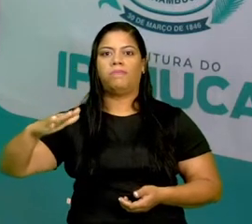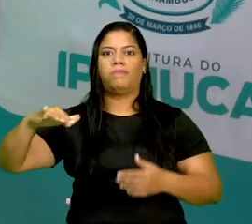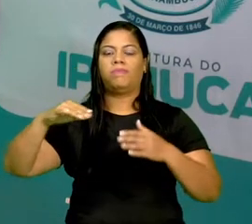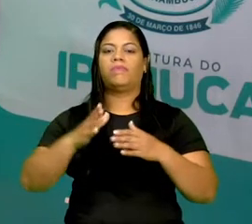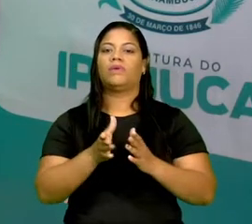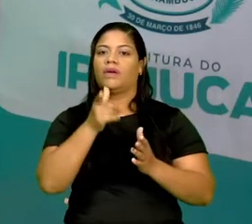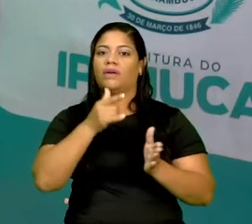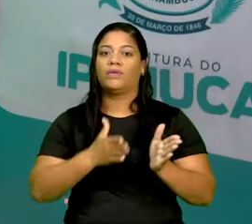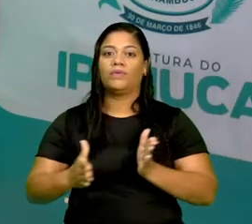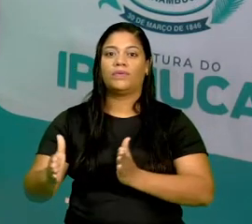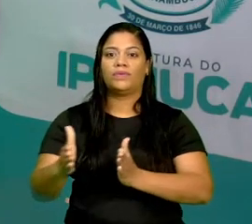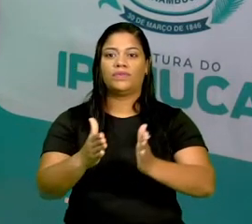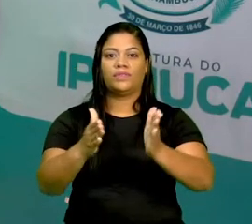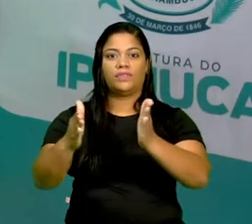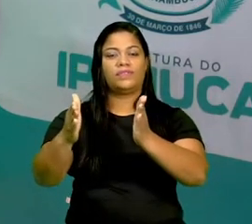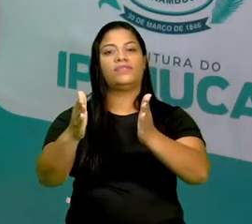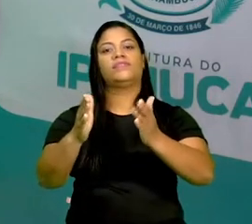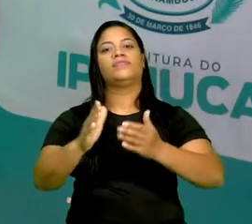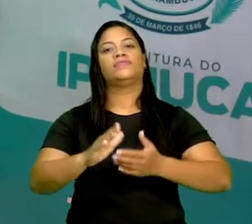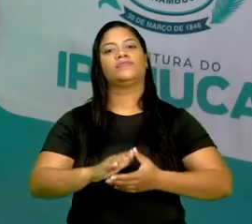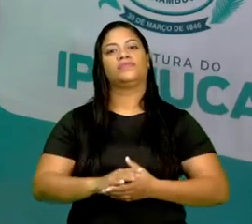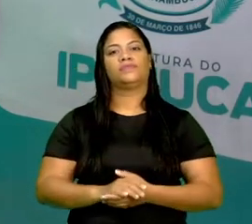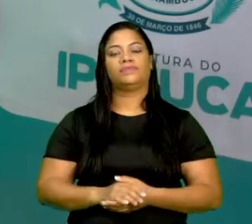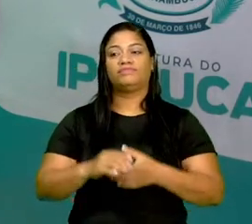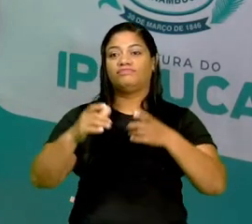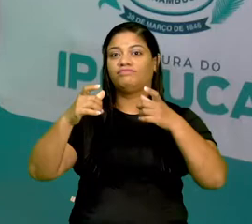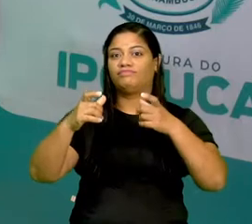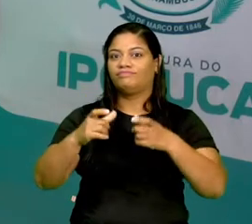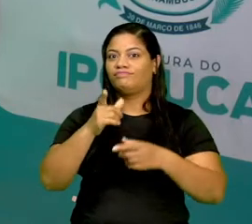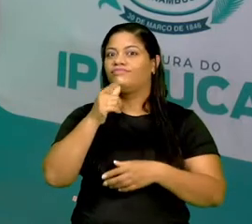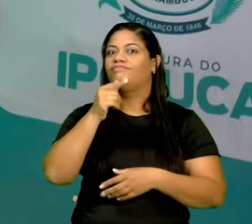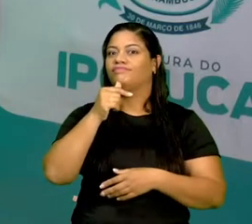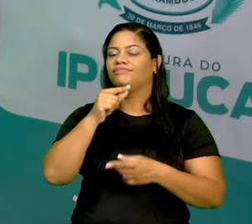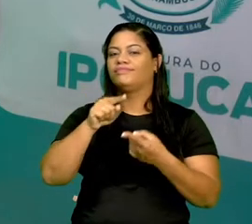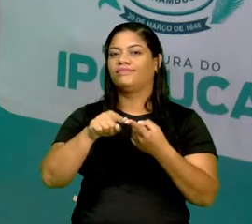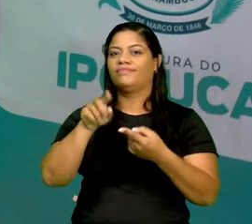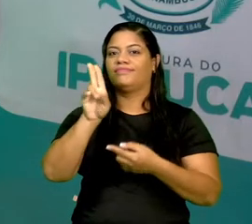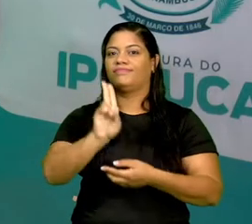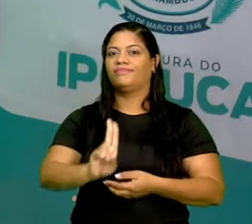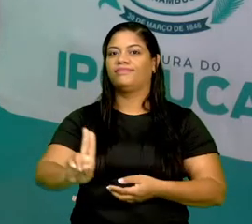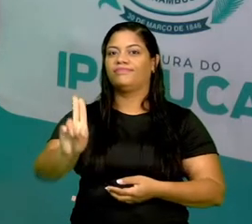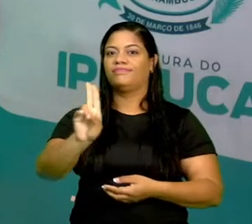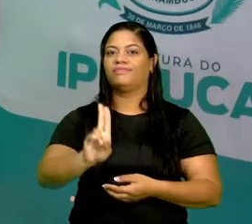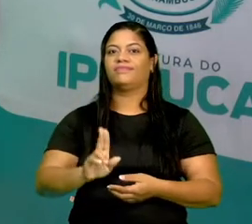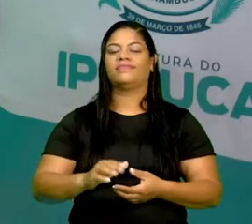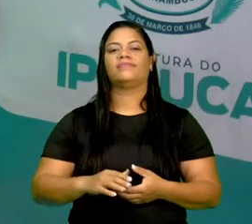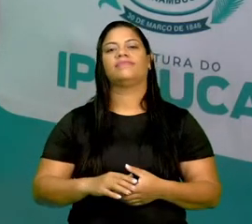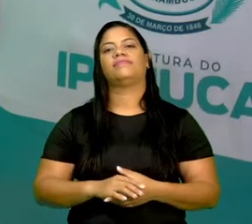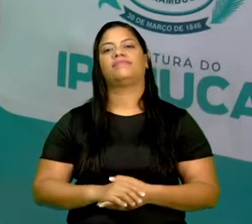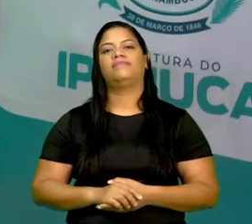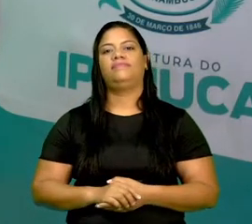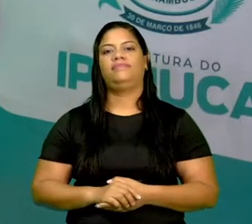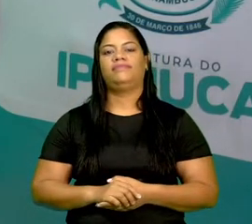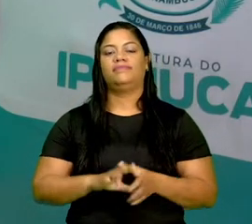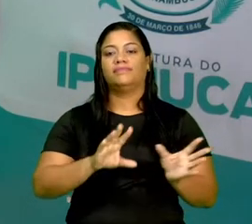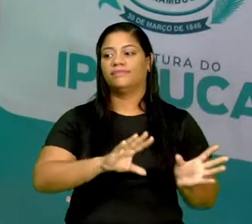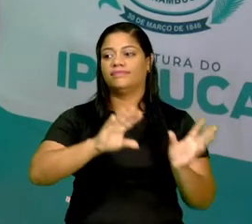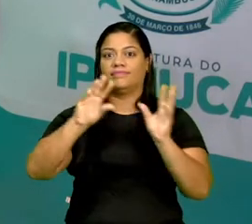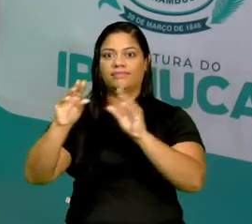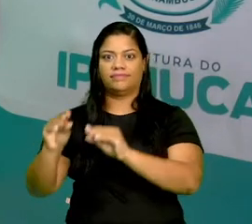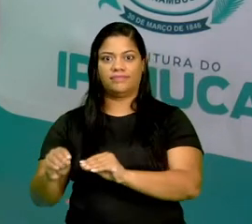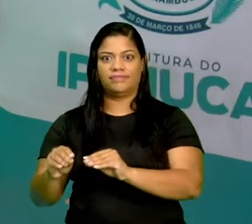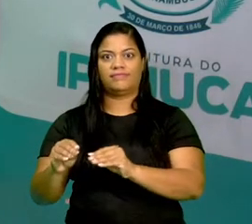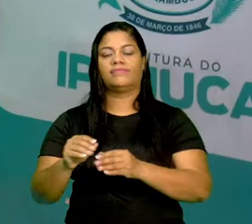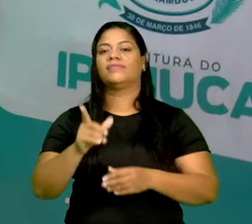rios e lagos. Então, são eles que fazem esse transporte através